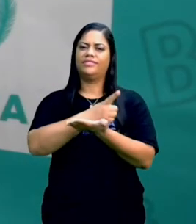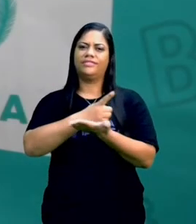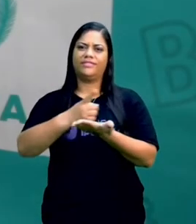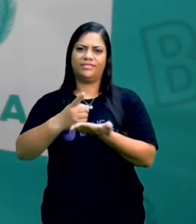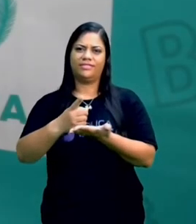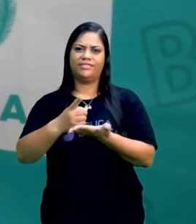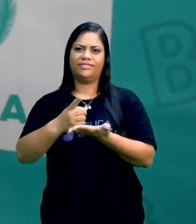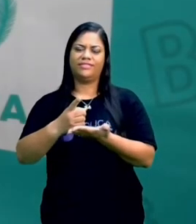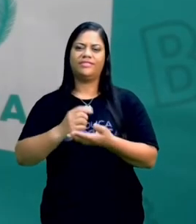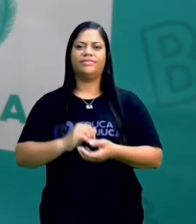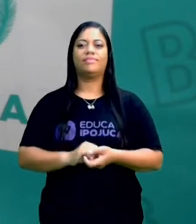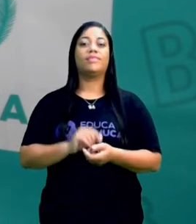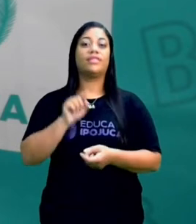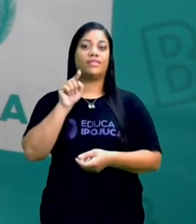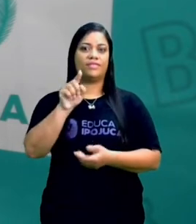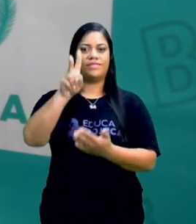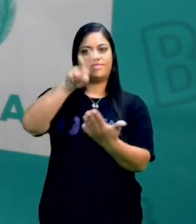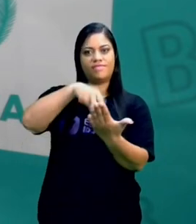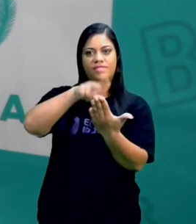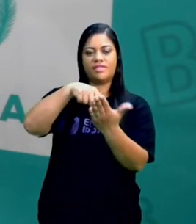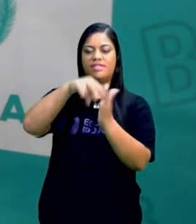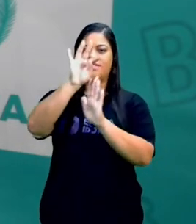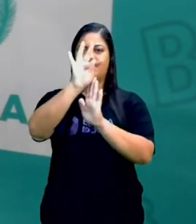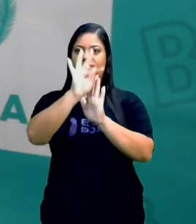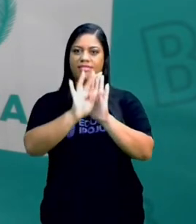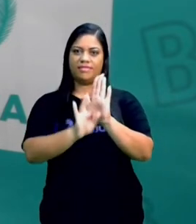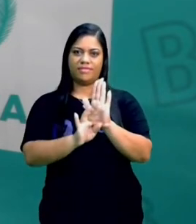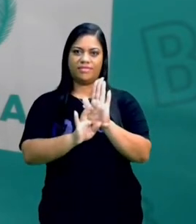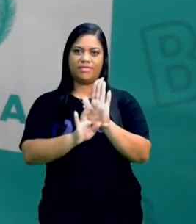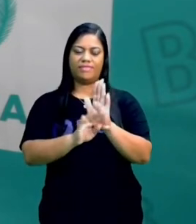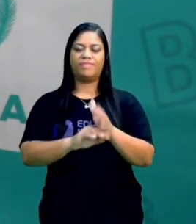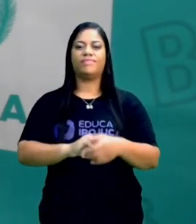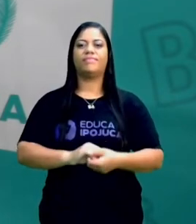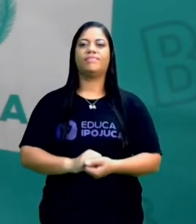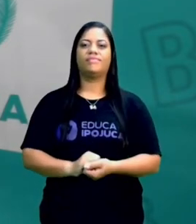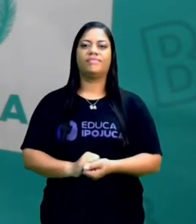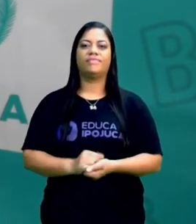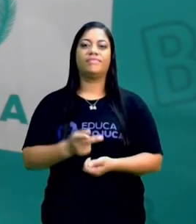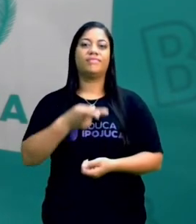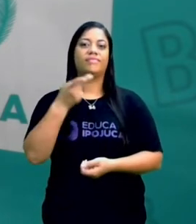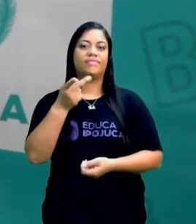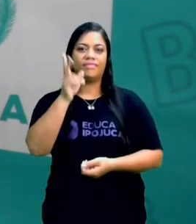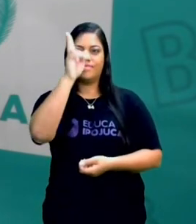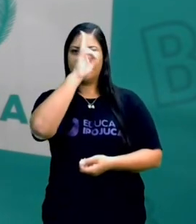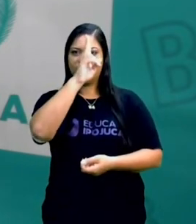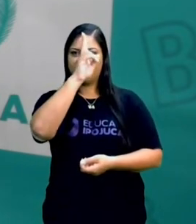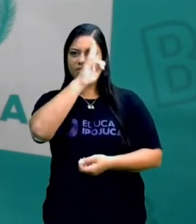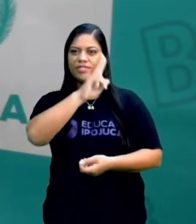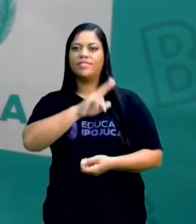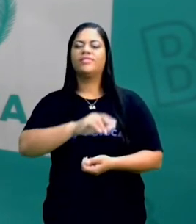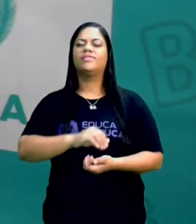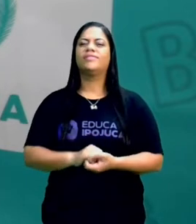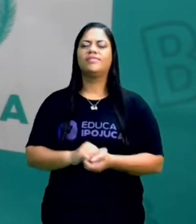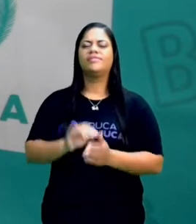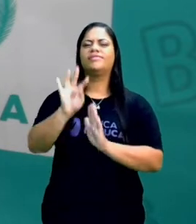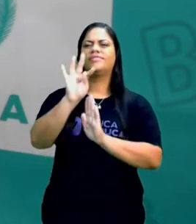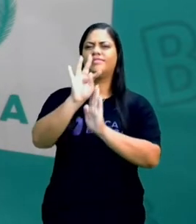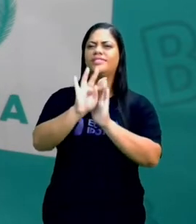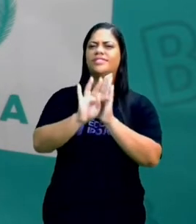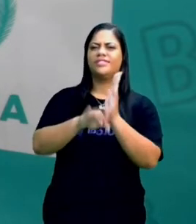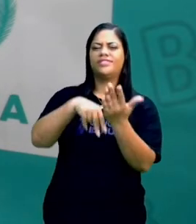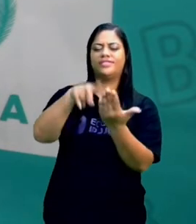reconto, quando você lê um texto, aí você contou aquela historinha, contou aquele texto,